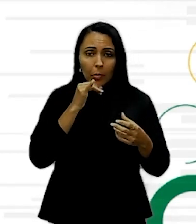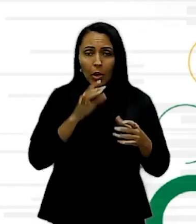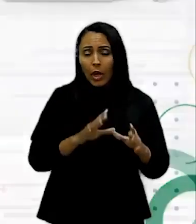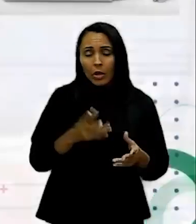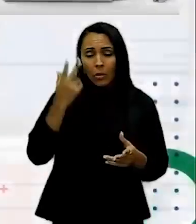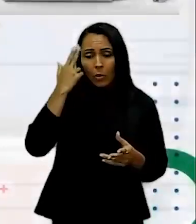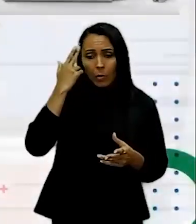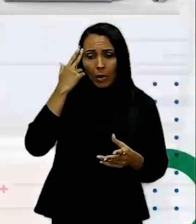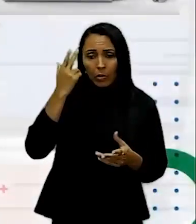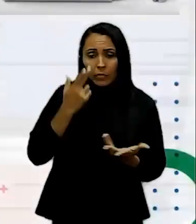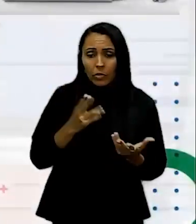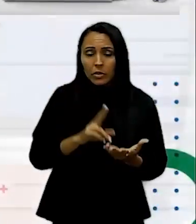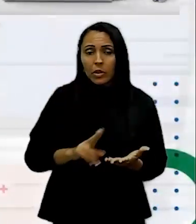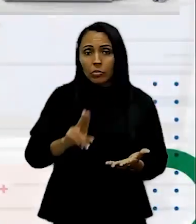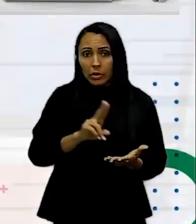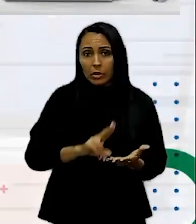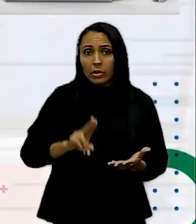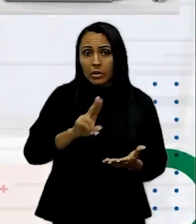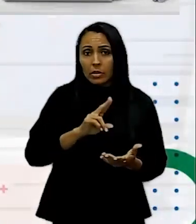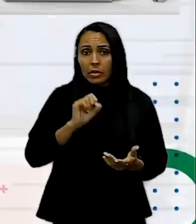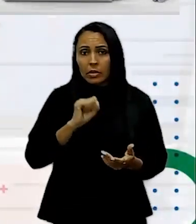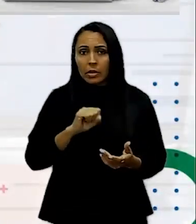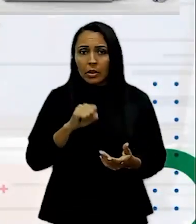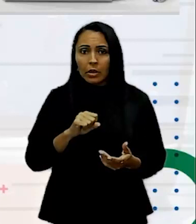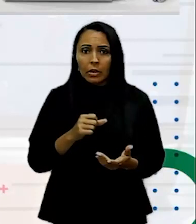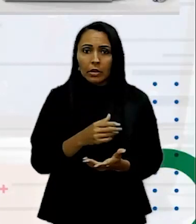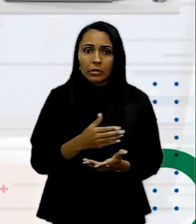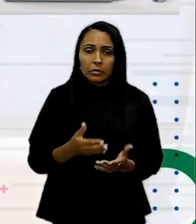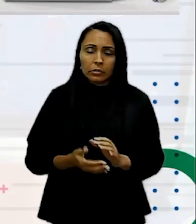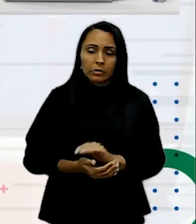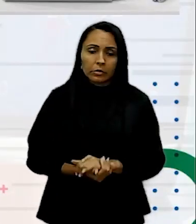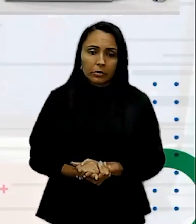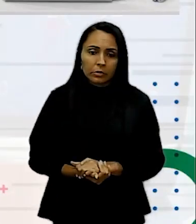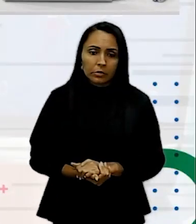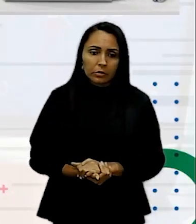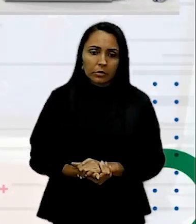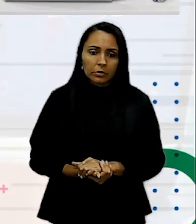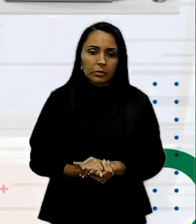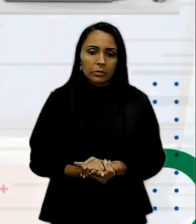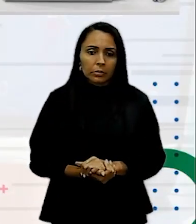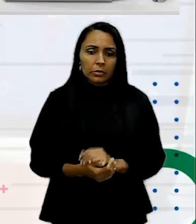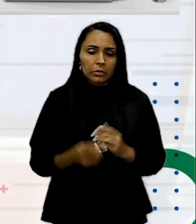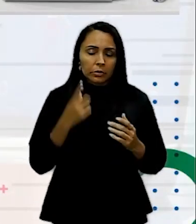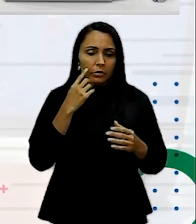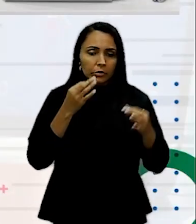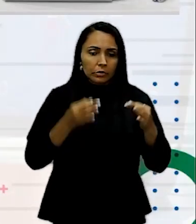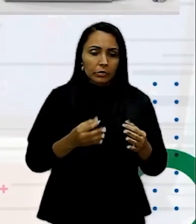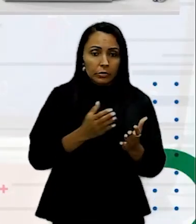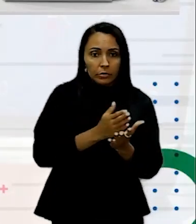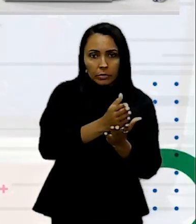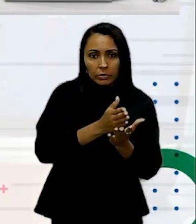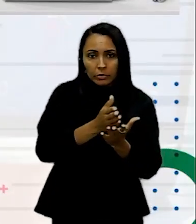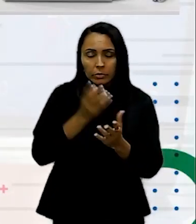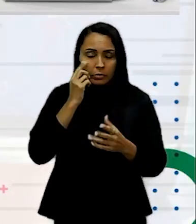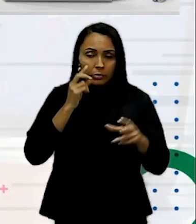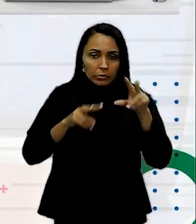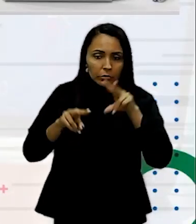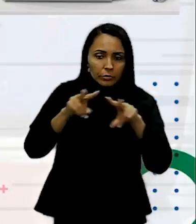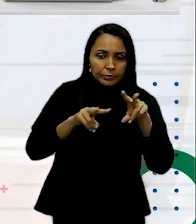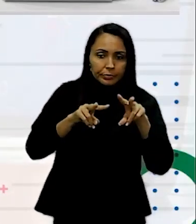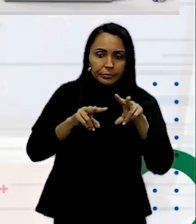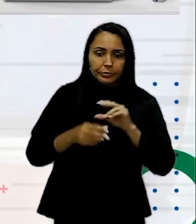você Utilize uma fonte Sereifada Para justamente direcionar o seu olhar E facilitar a sua leitura